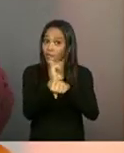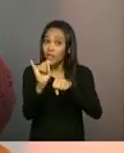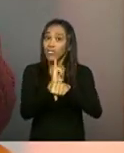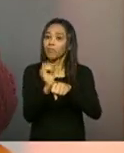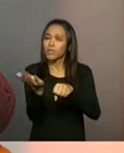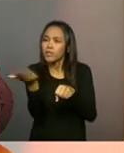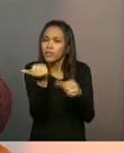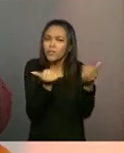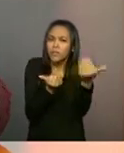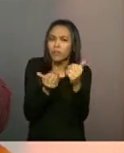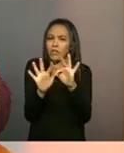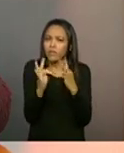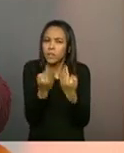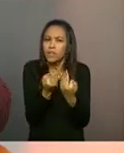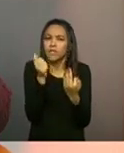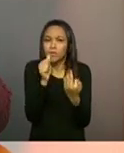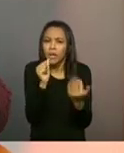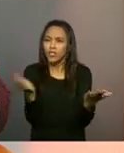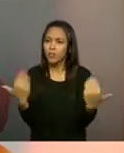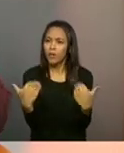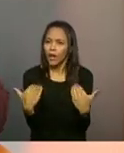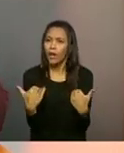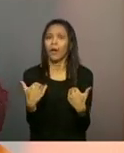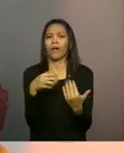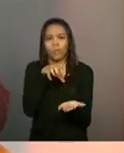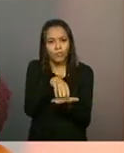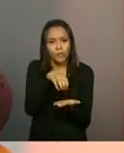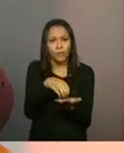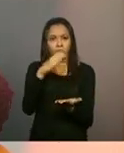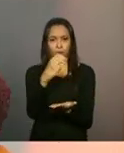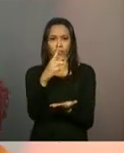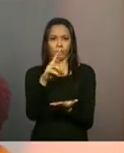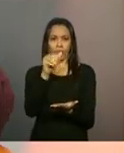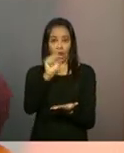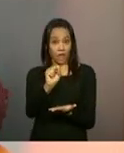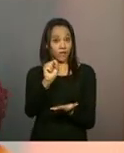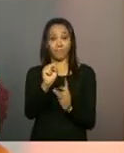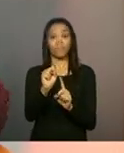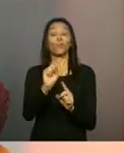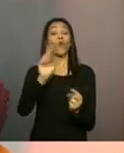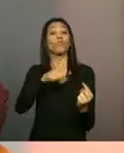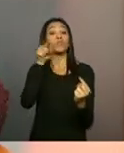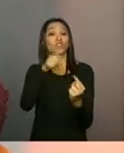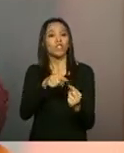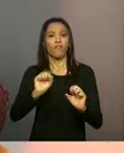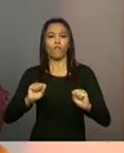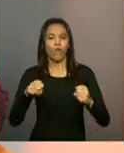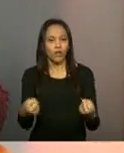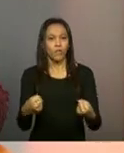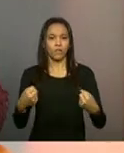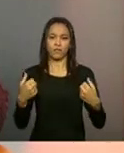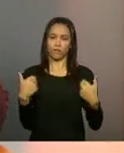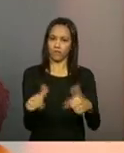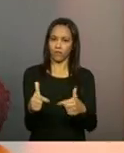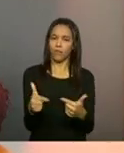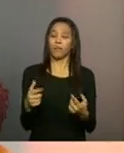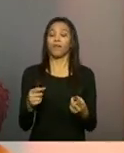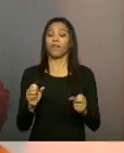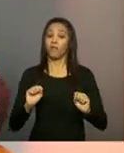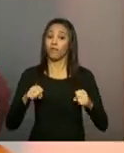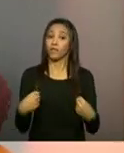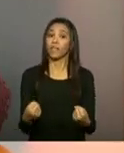reúnam, pode até ser. Mas o objetivo é fortalecer a convivência desse grupo, é agregar a